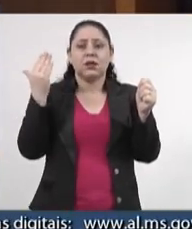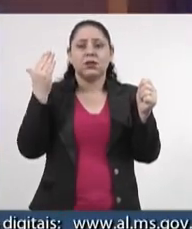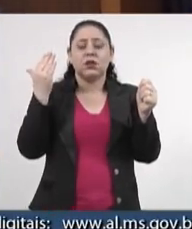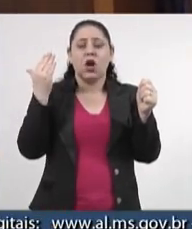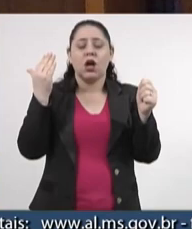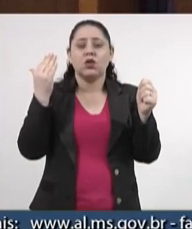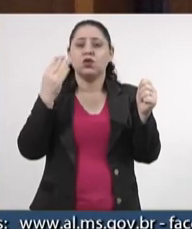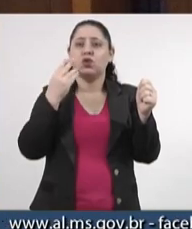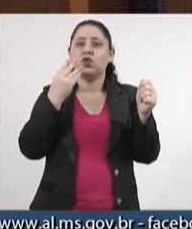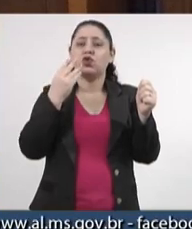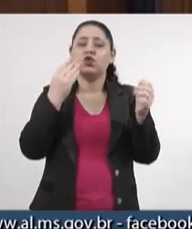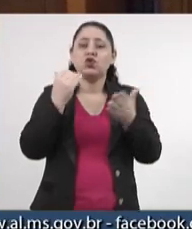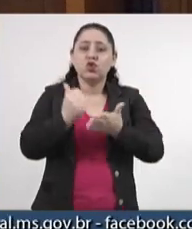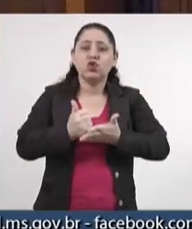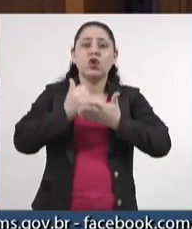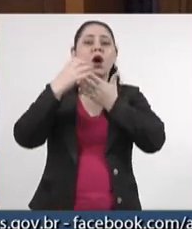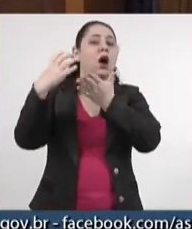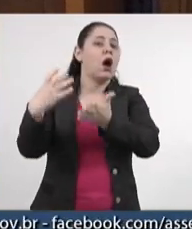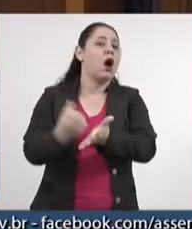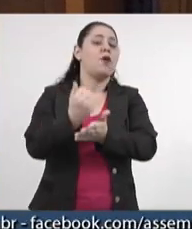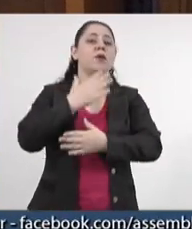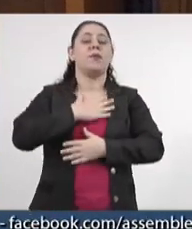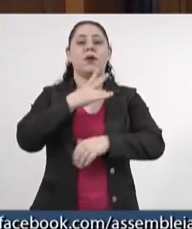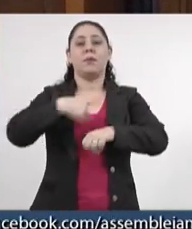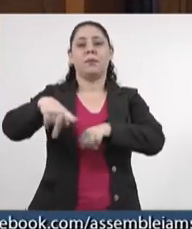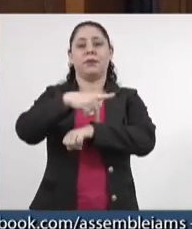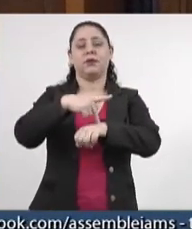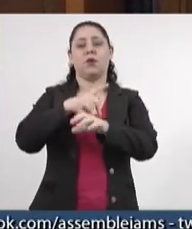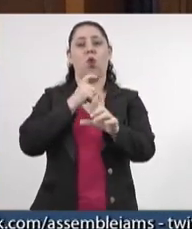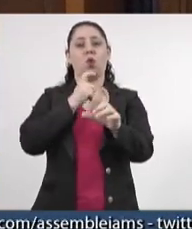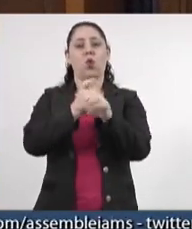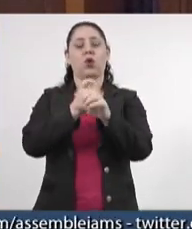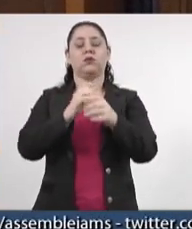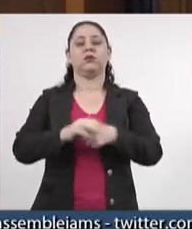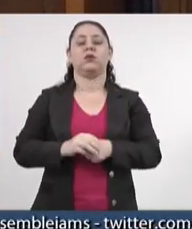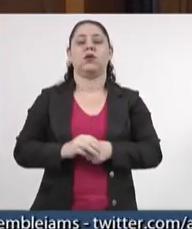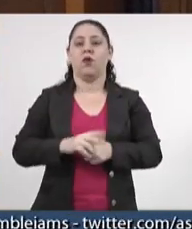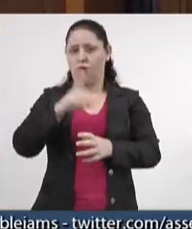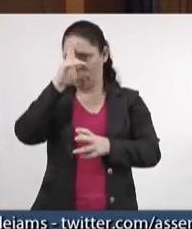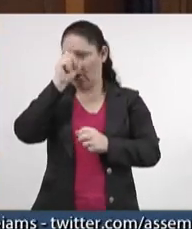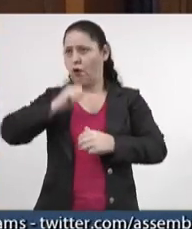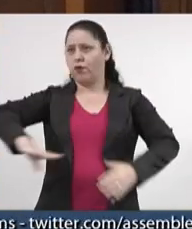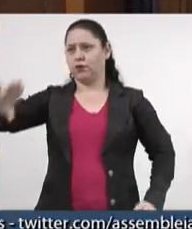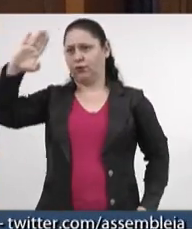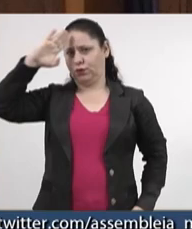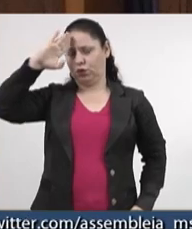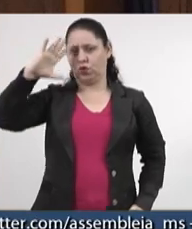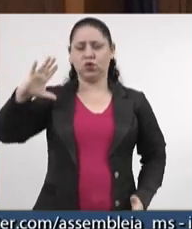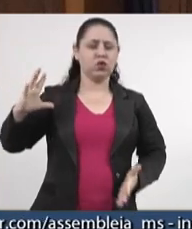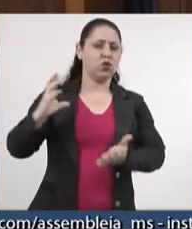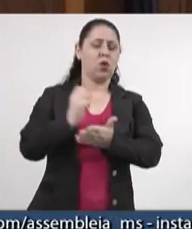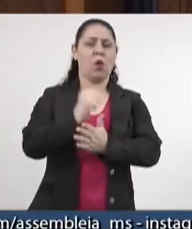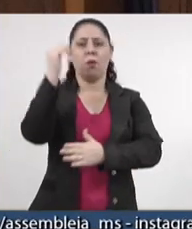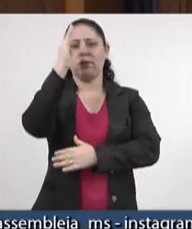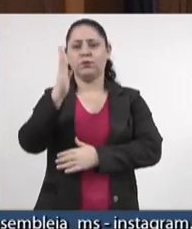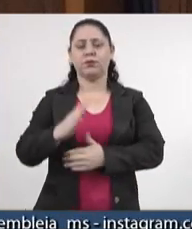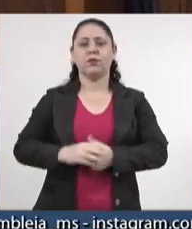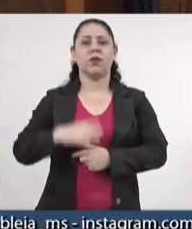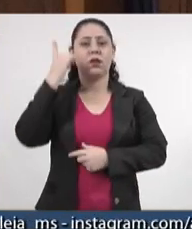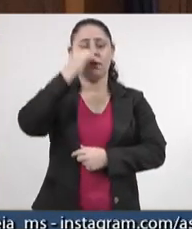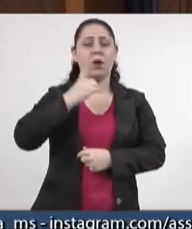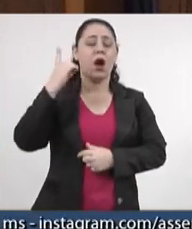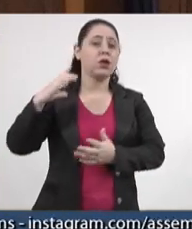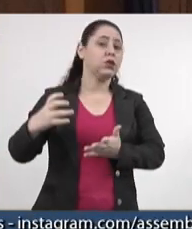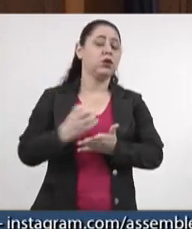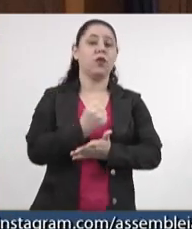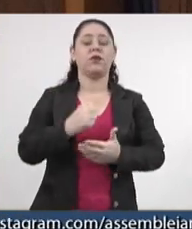socorro, salve o meu país do comunismo, socorro Forças Armadas, socorro Brasil, socorro deputados.